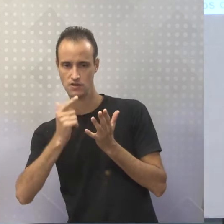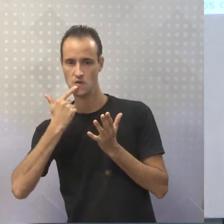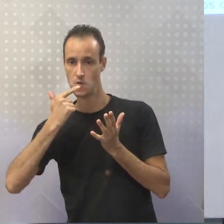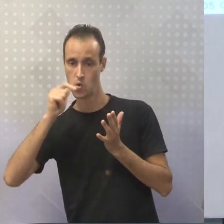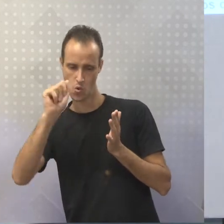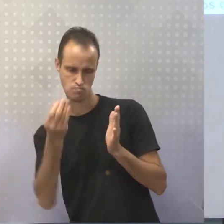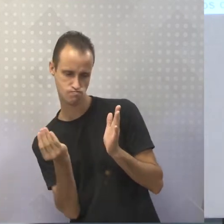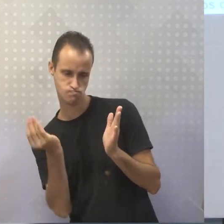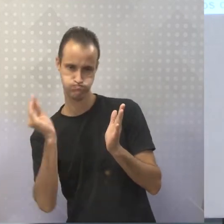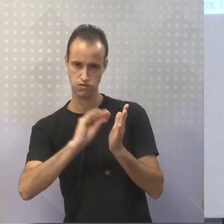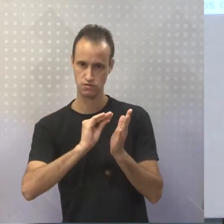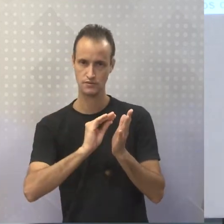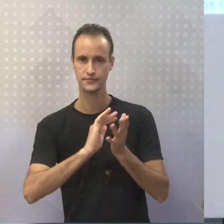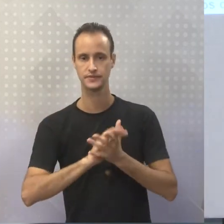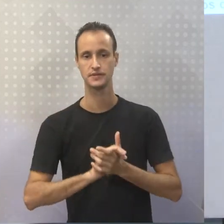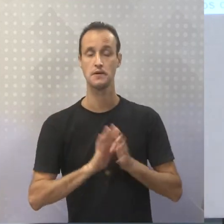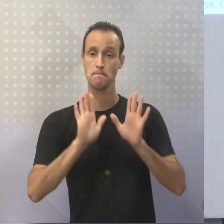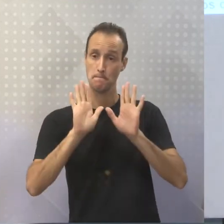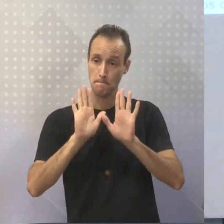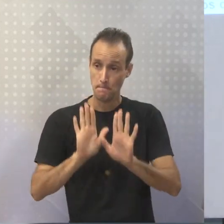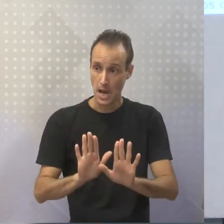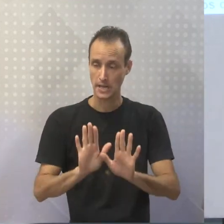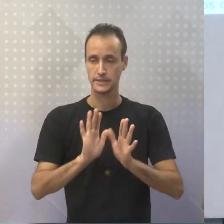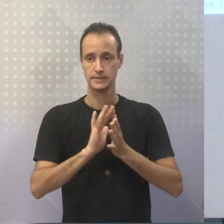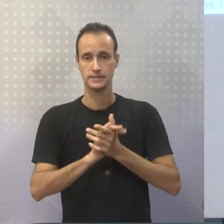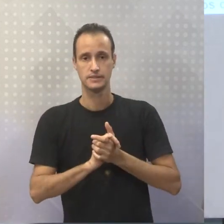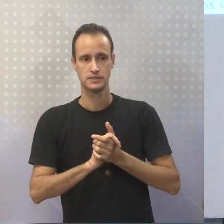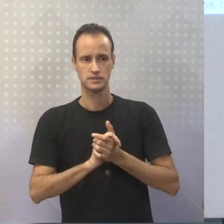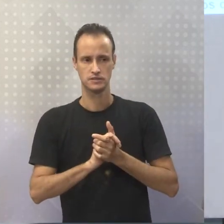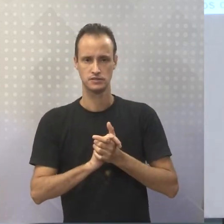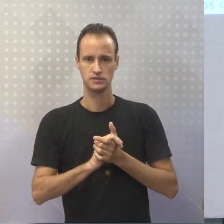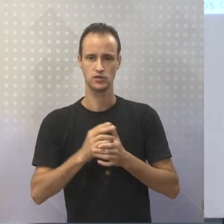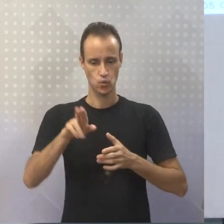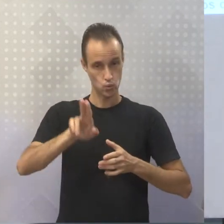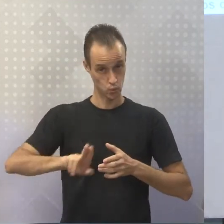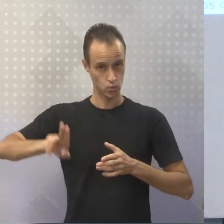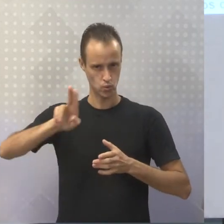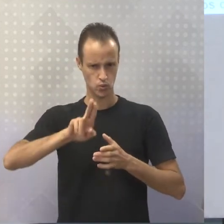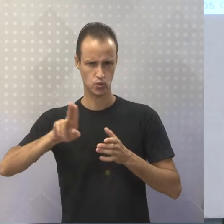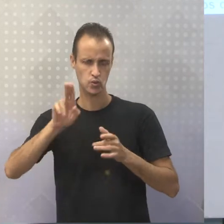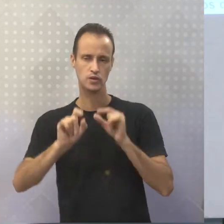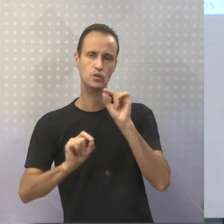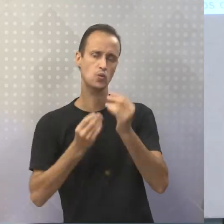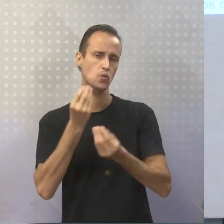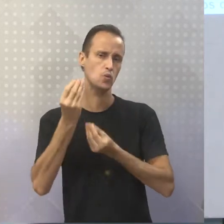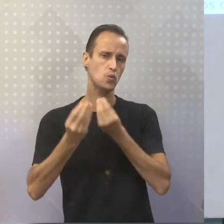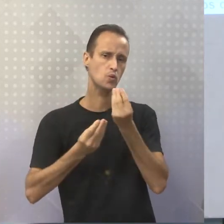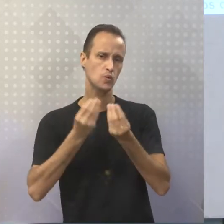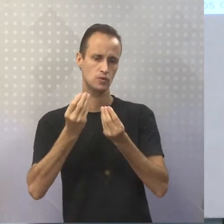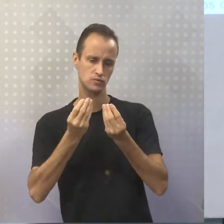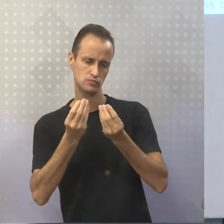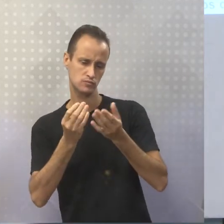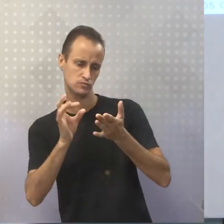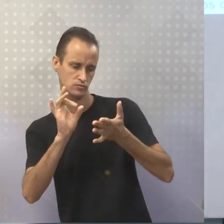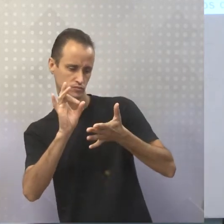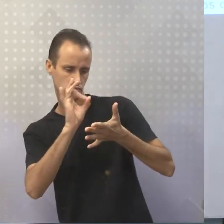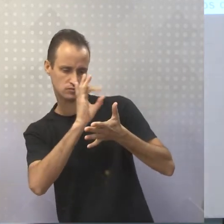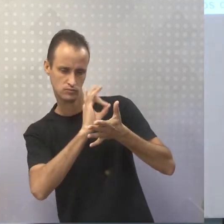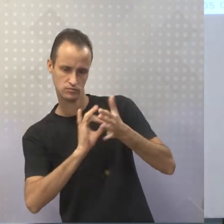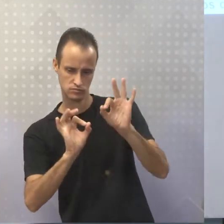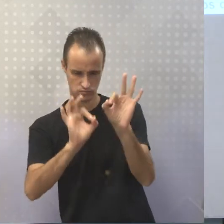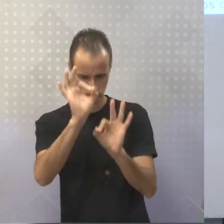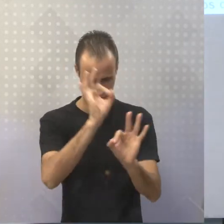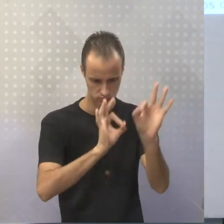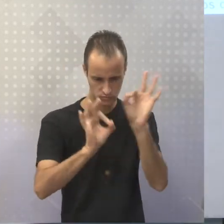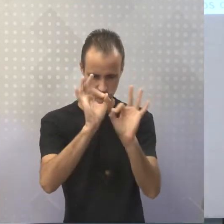frequente no texto. E quando as figuras de linguagem são usadas, elas são usadas apenas como um elemento de construção